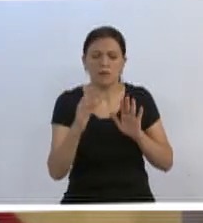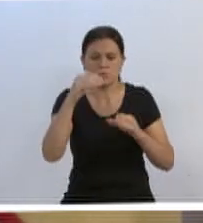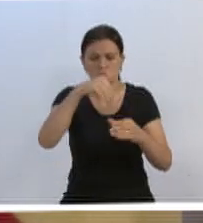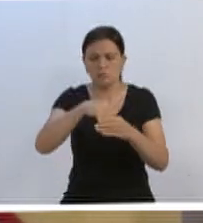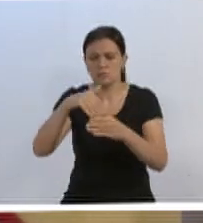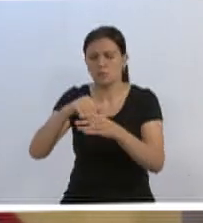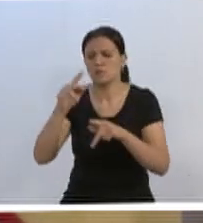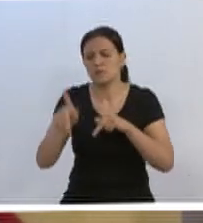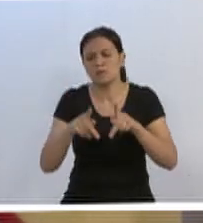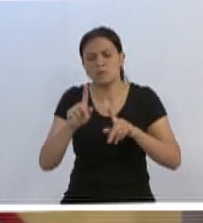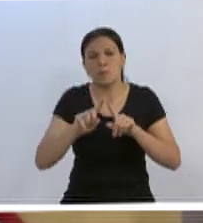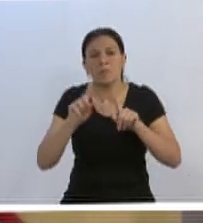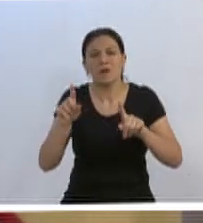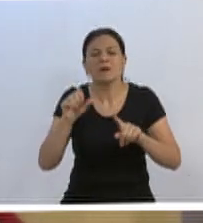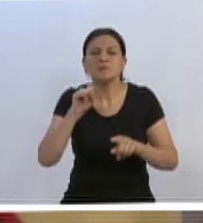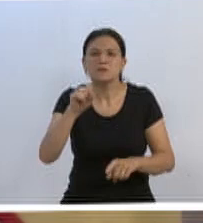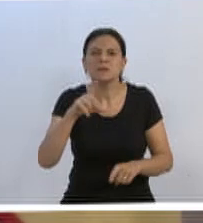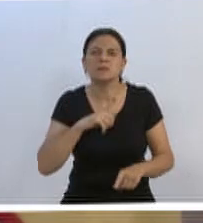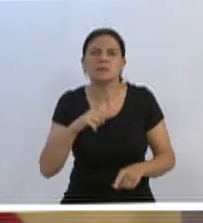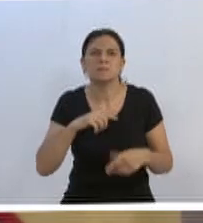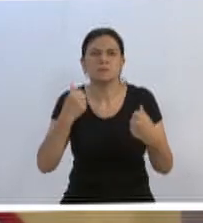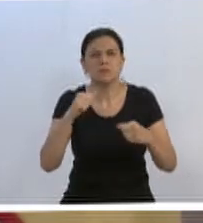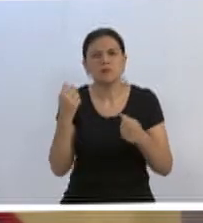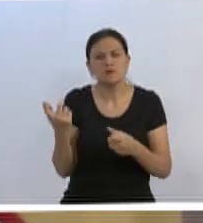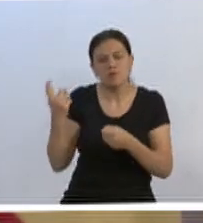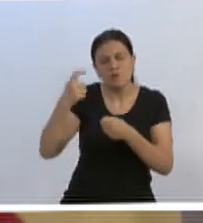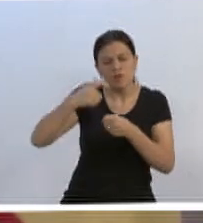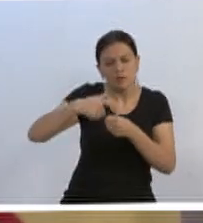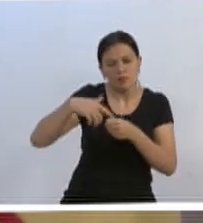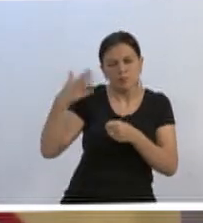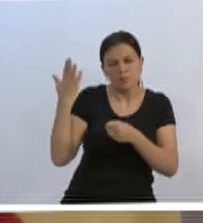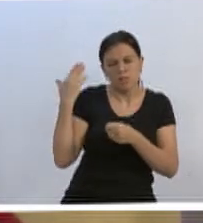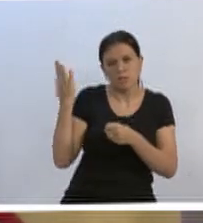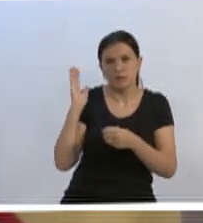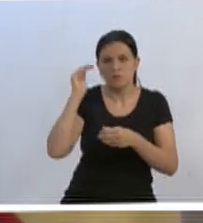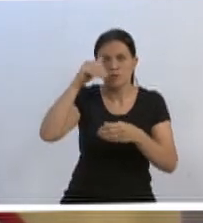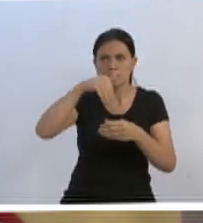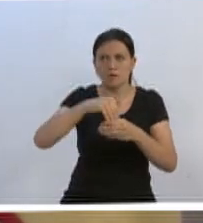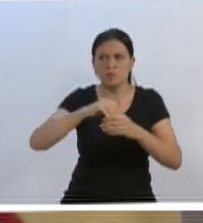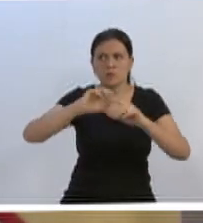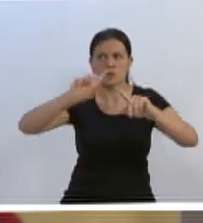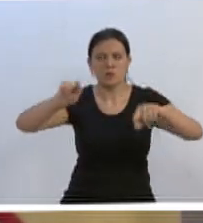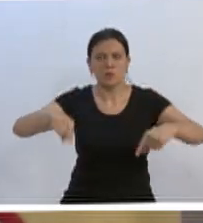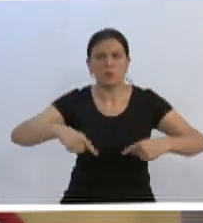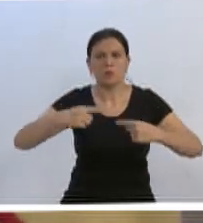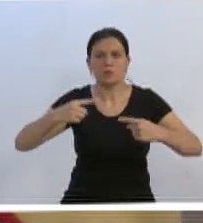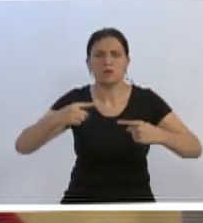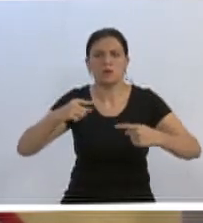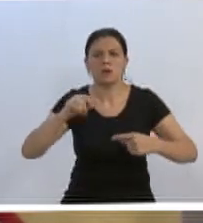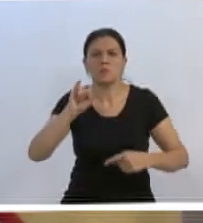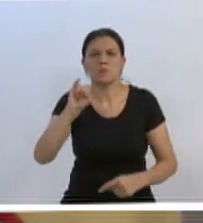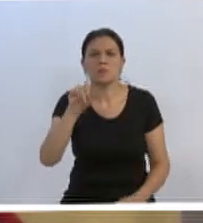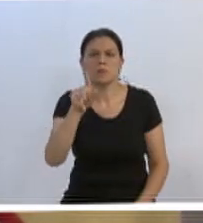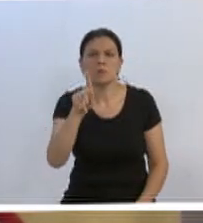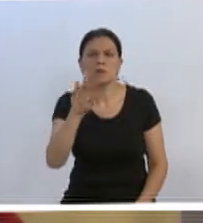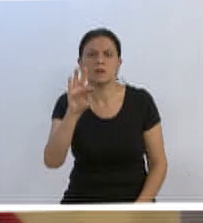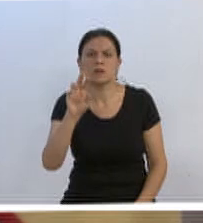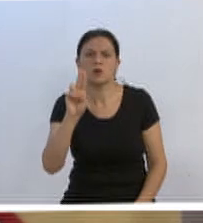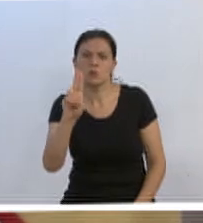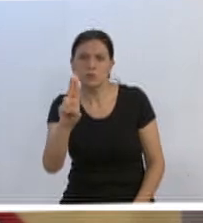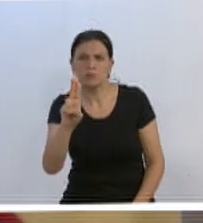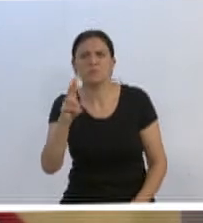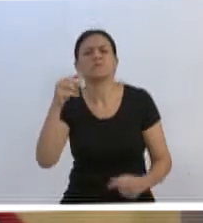população. Mas se eu tivesse que voltar atrás para votar contrário à forma como veio o IPTU nessa casa, votaria novamente.